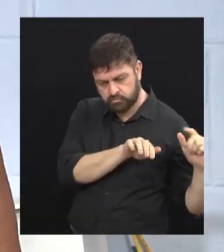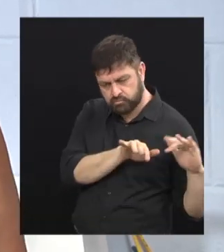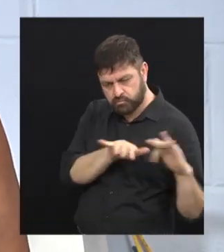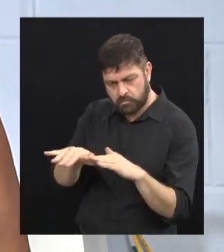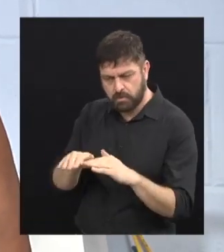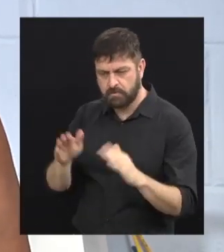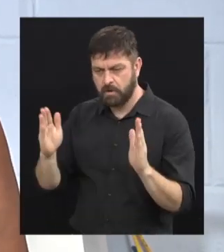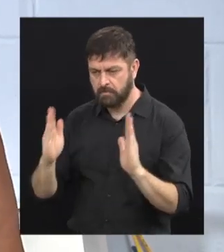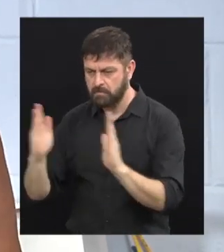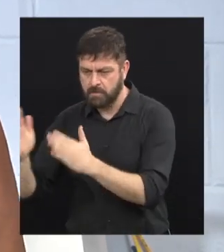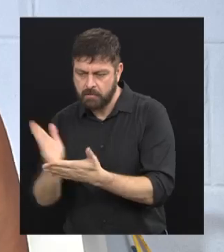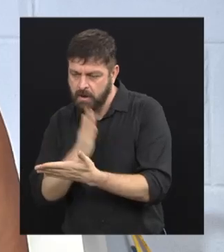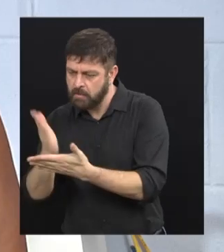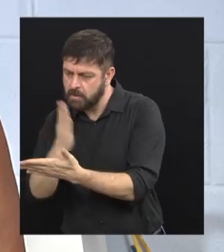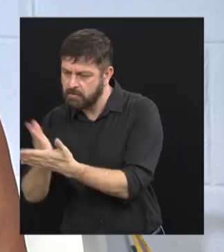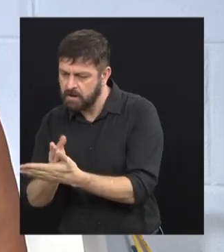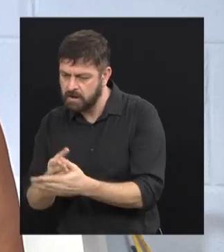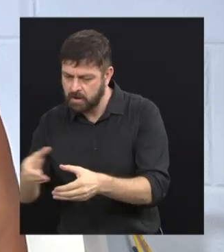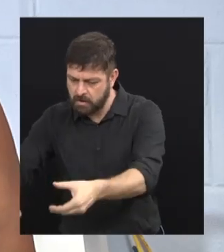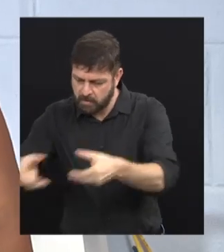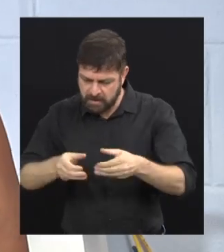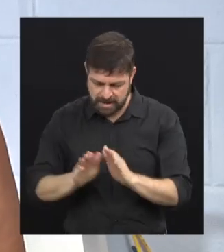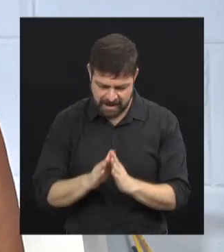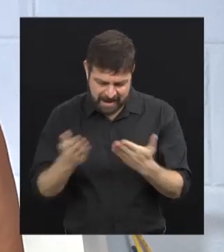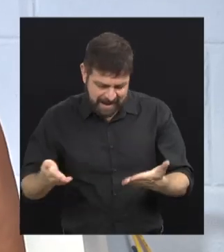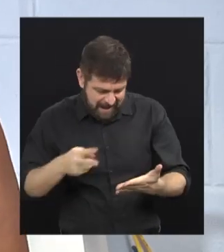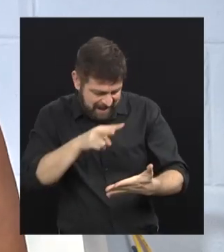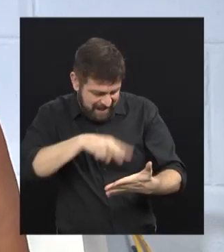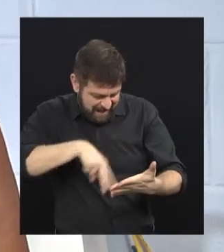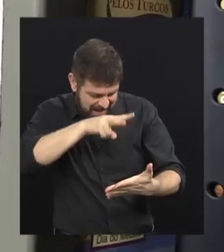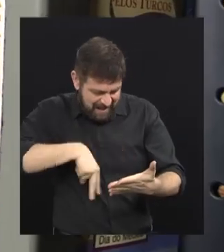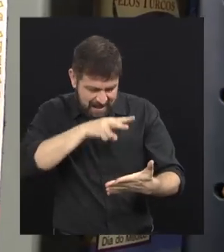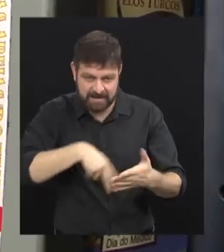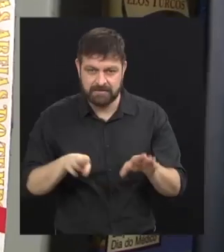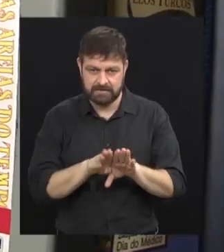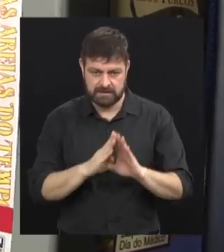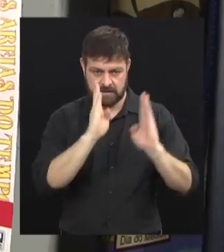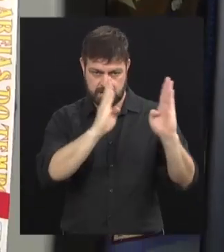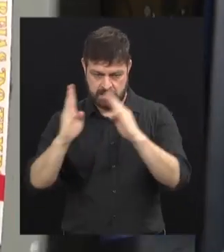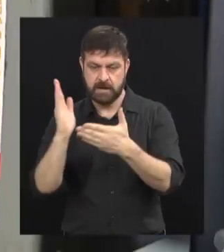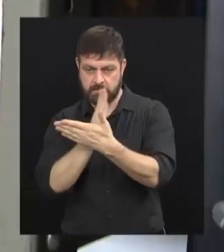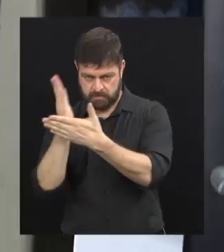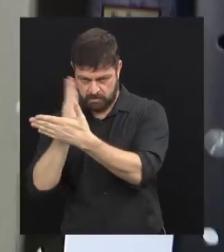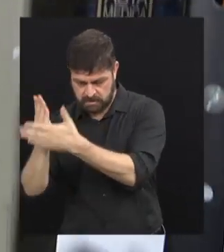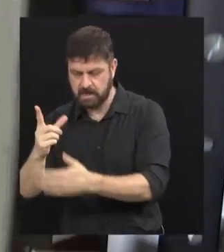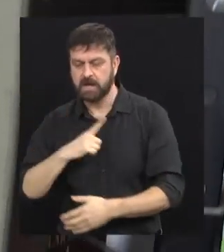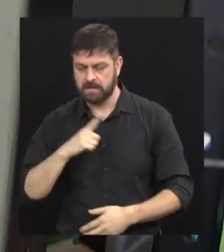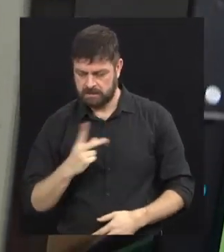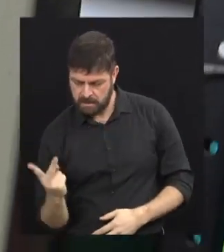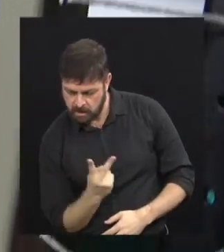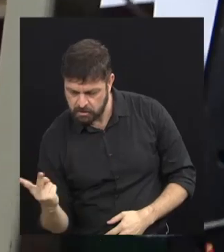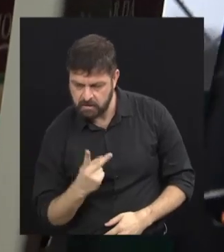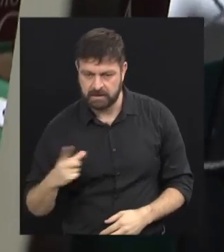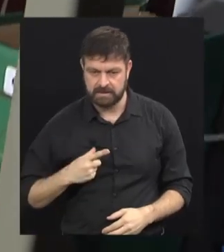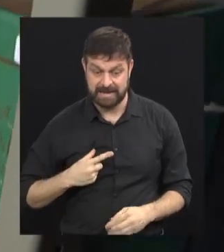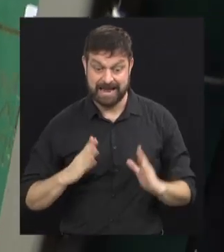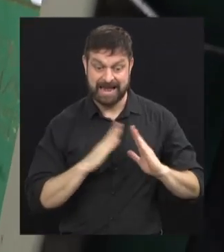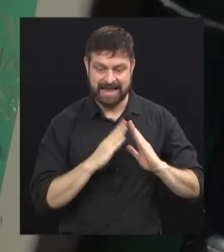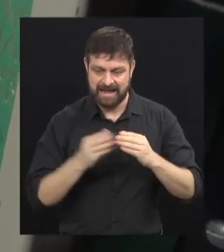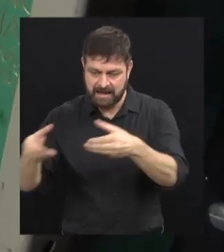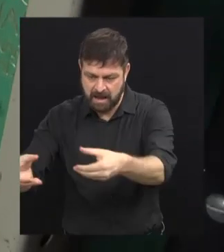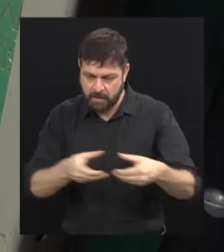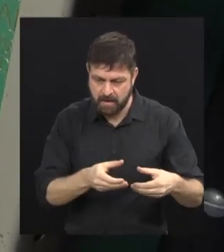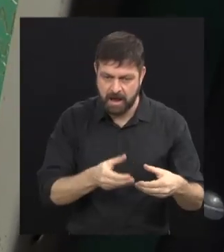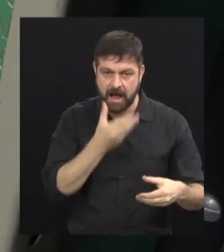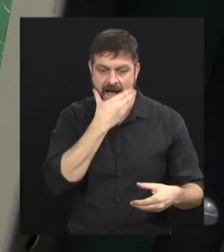sair, ir para uma biblioteca, né? Escolher os livros. Nós temos as nossas bibliotecas nas duas unidades, que eles levam livros para